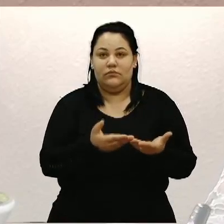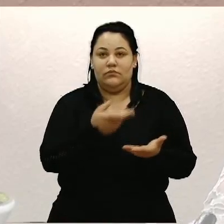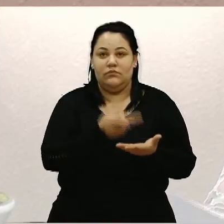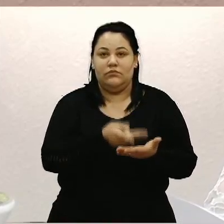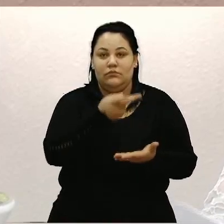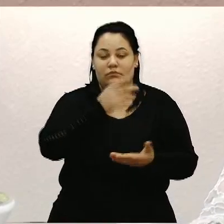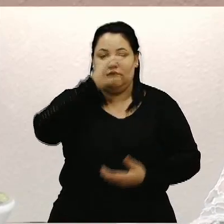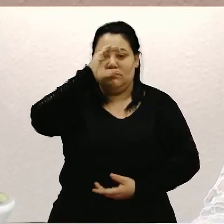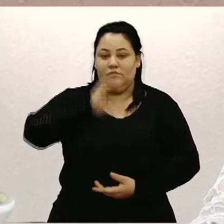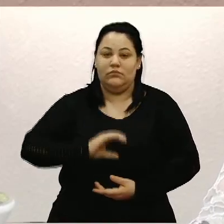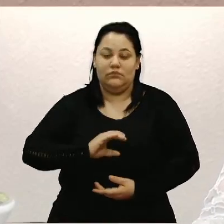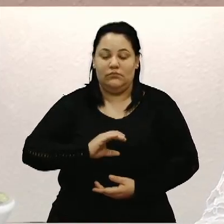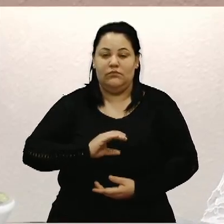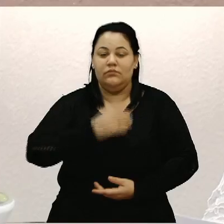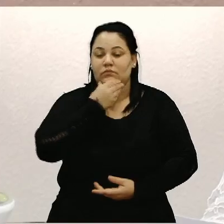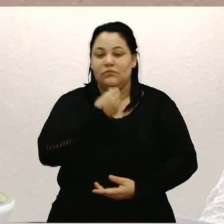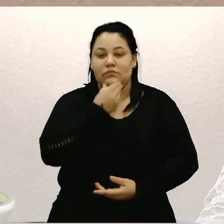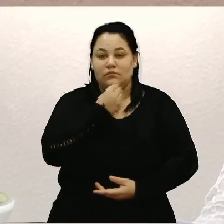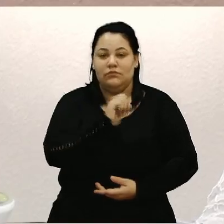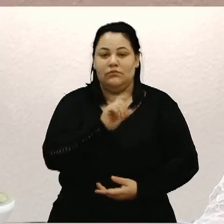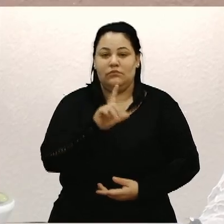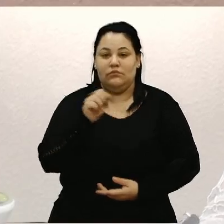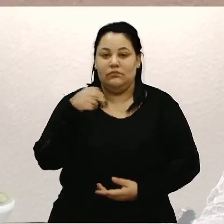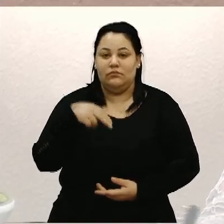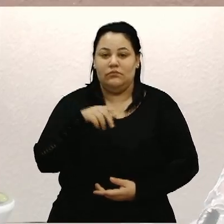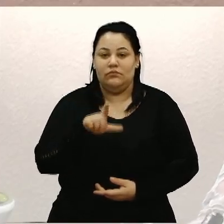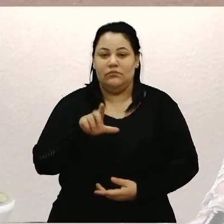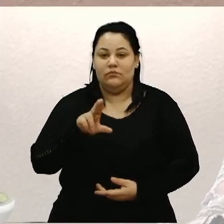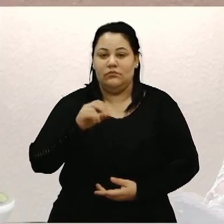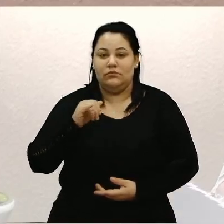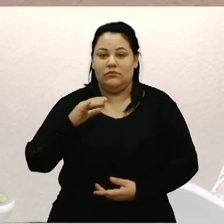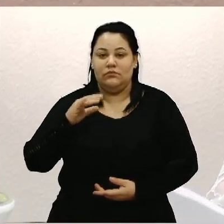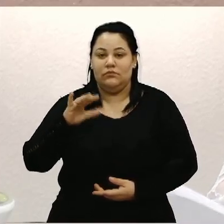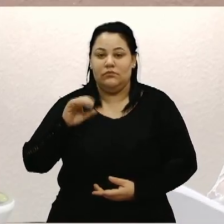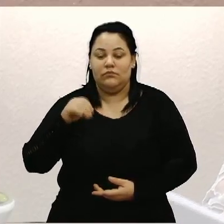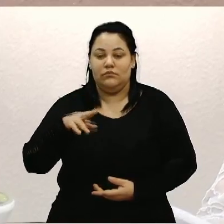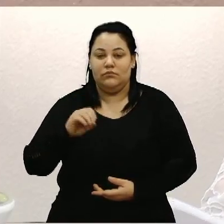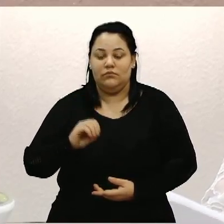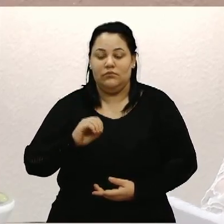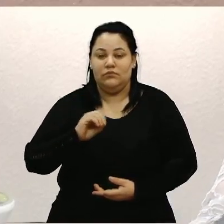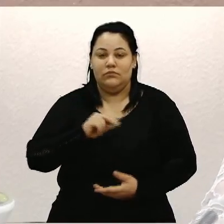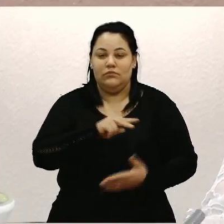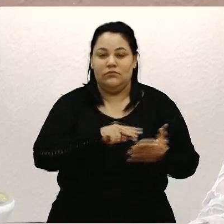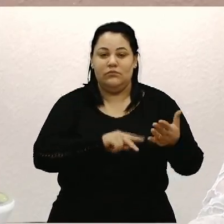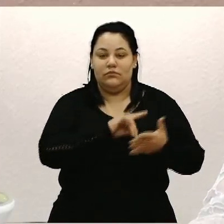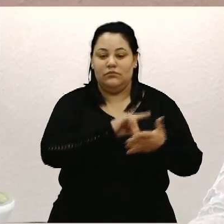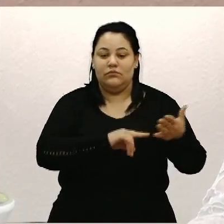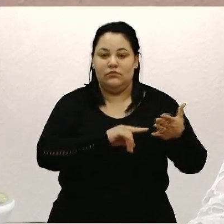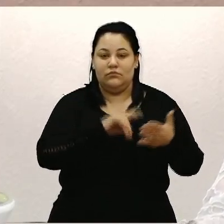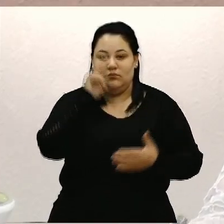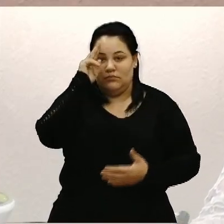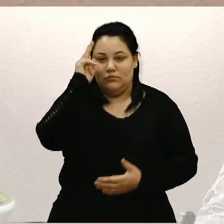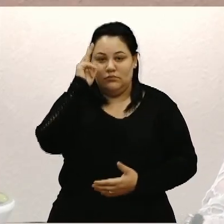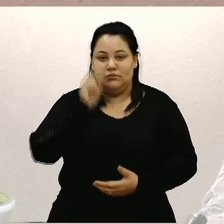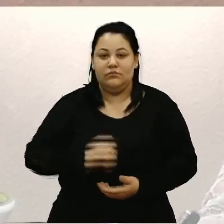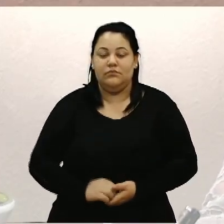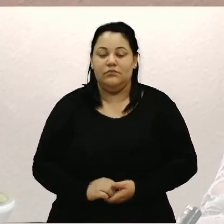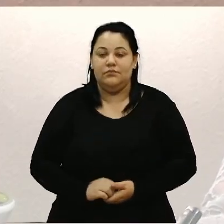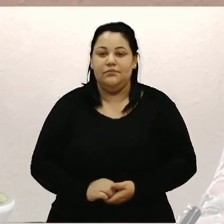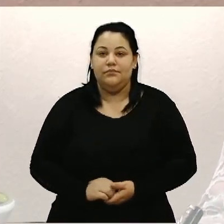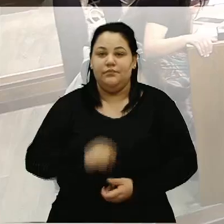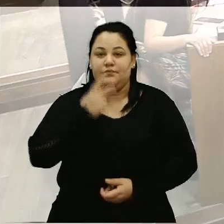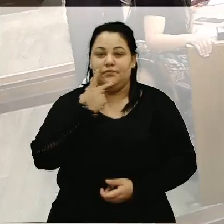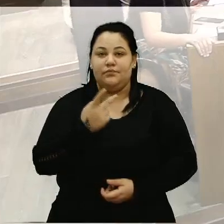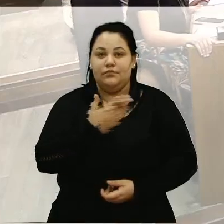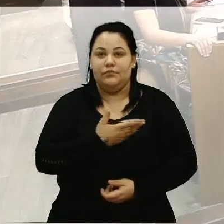caxiense ao senhor Allan Luciano Ruschel, relator, vereador Velocino Es, com a palavra o relator.